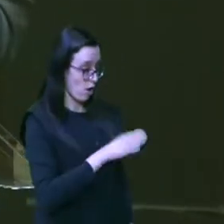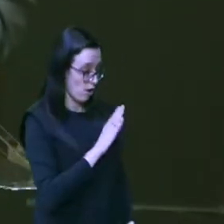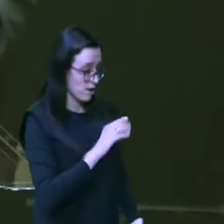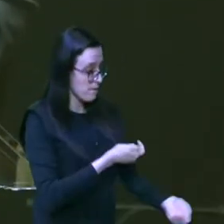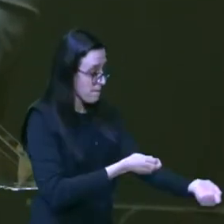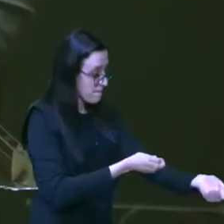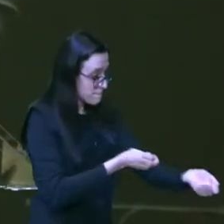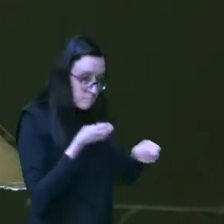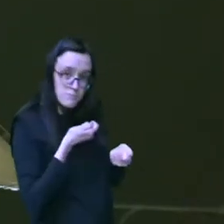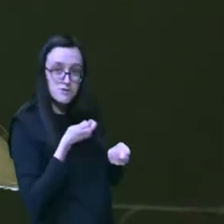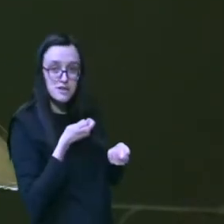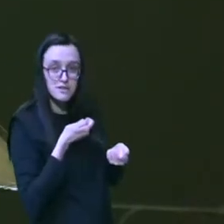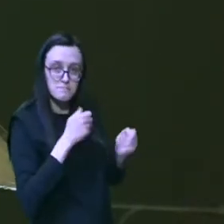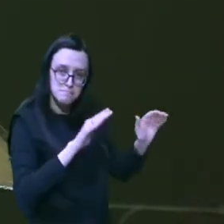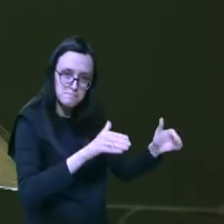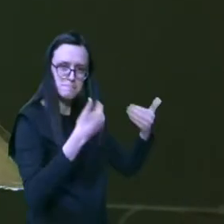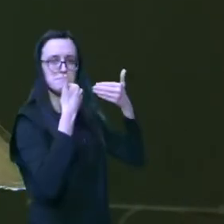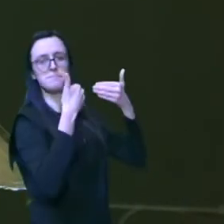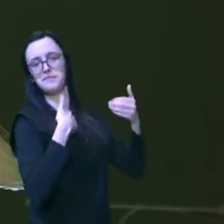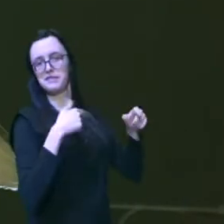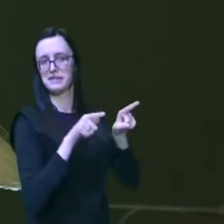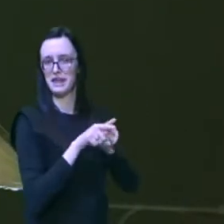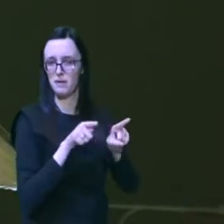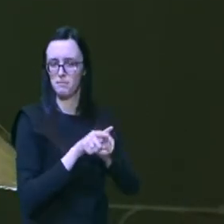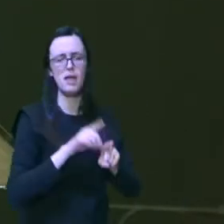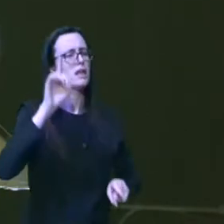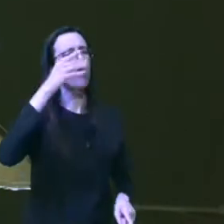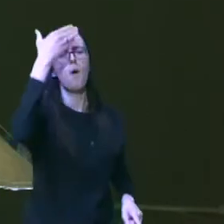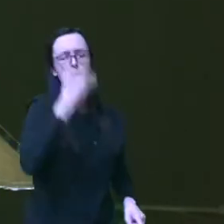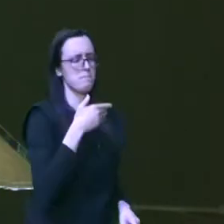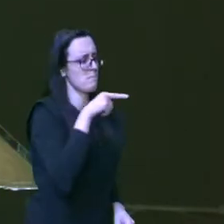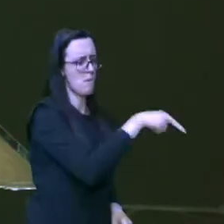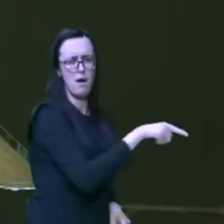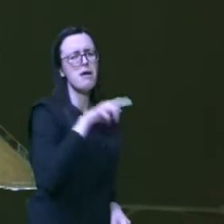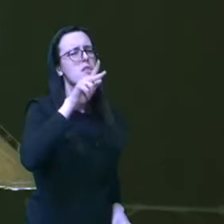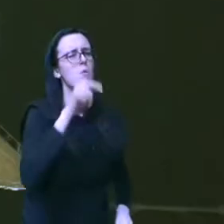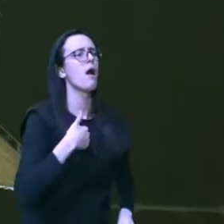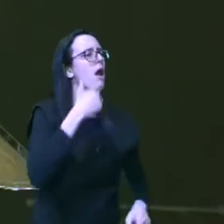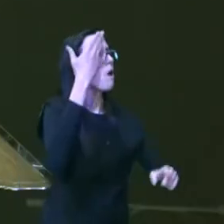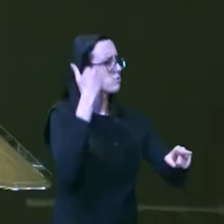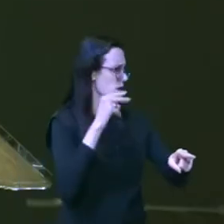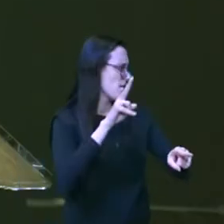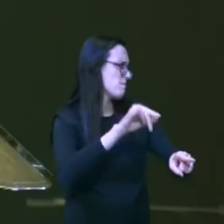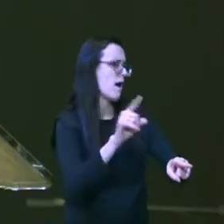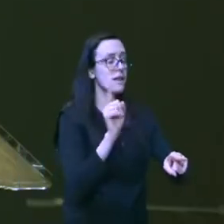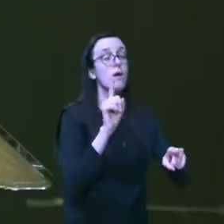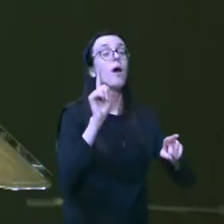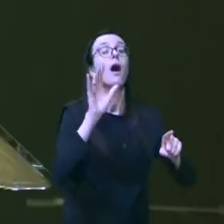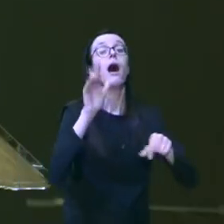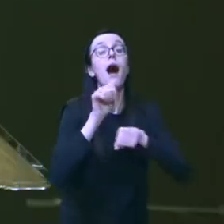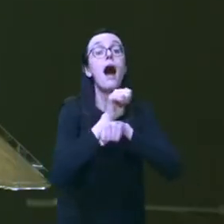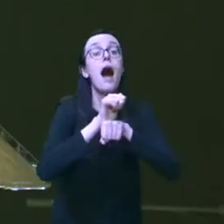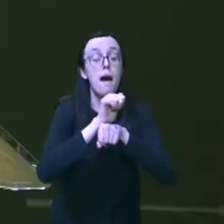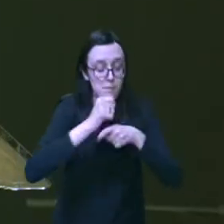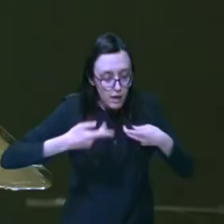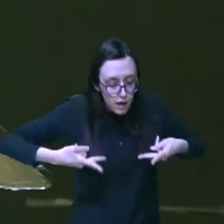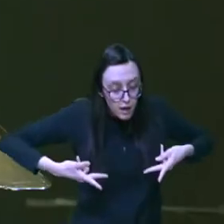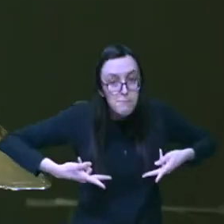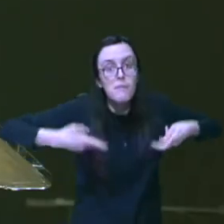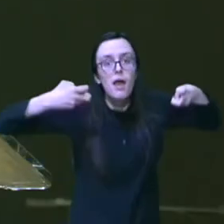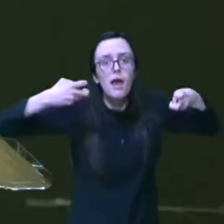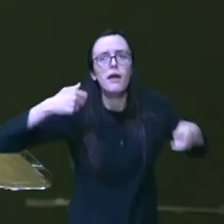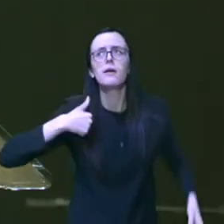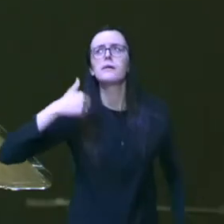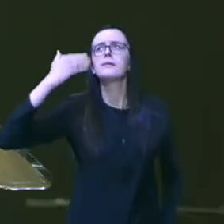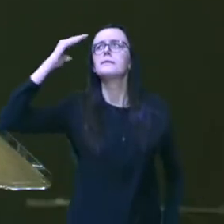lugar e aí então Deus faz essa prova não para que Deus pudesse saber mas para que Abraão pudesse entender